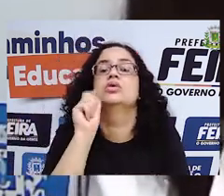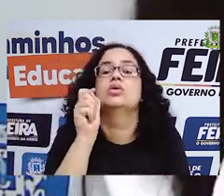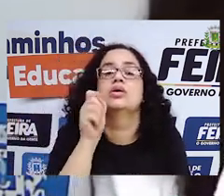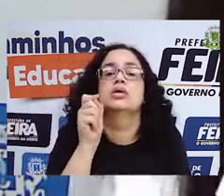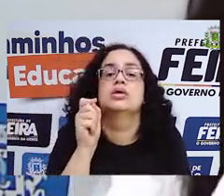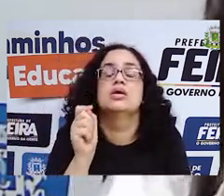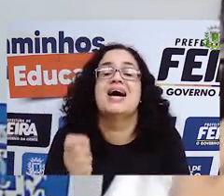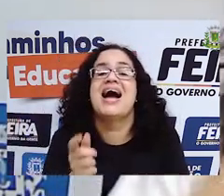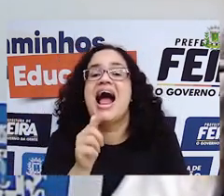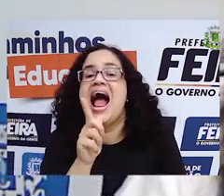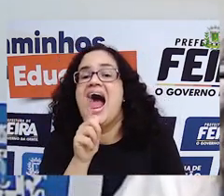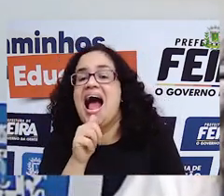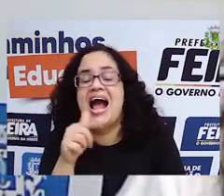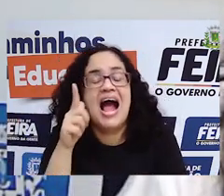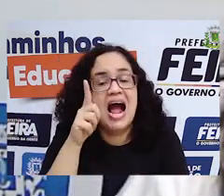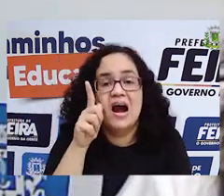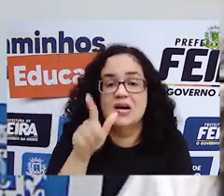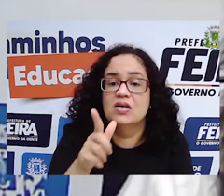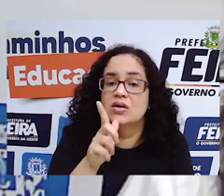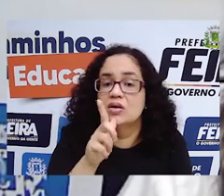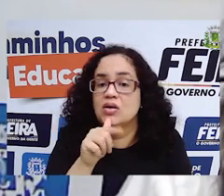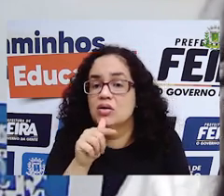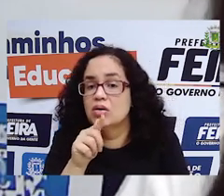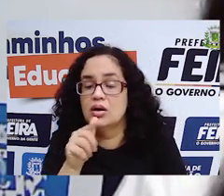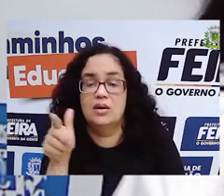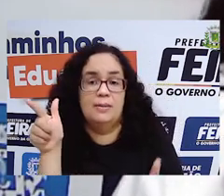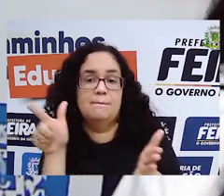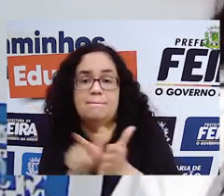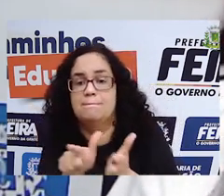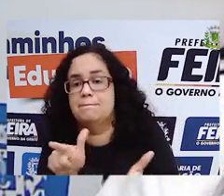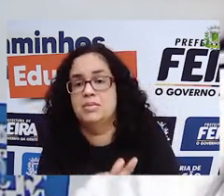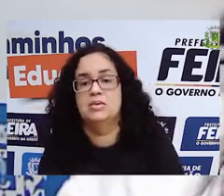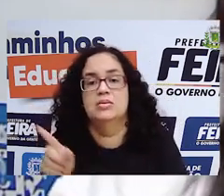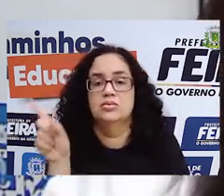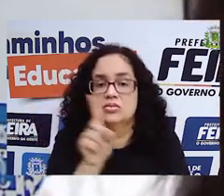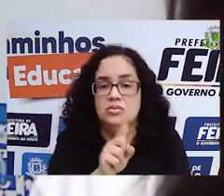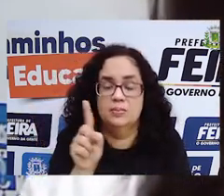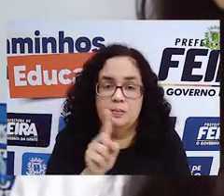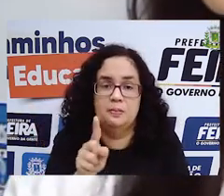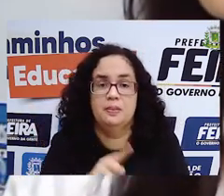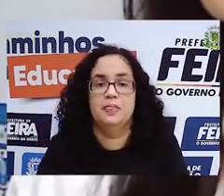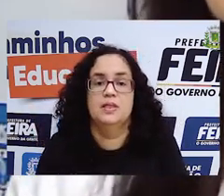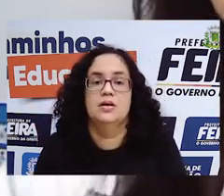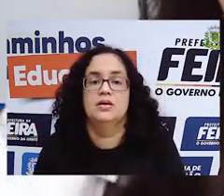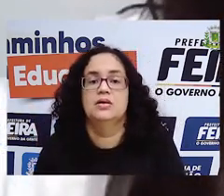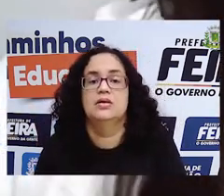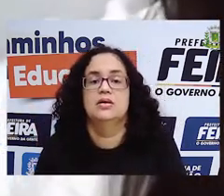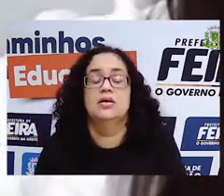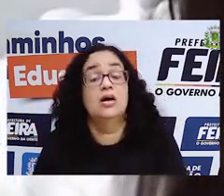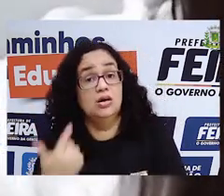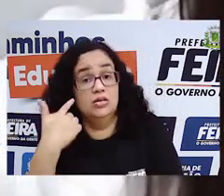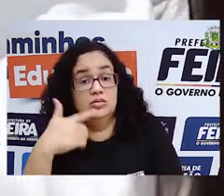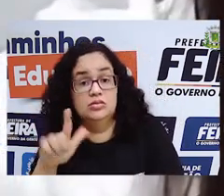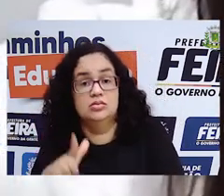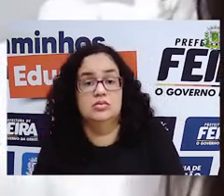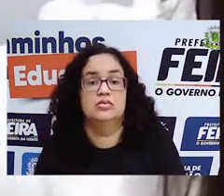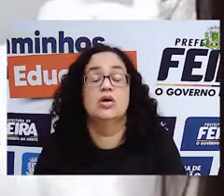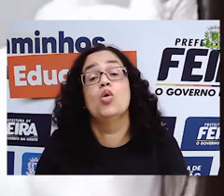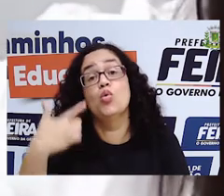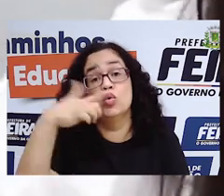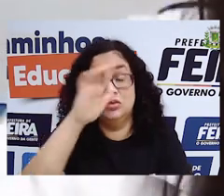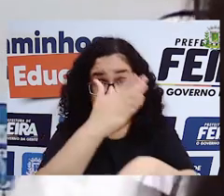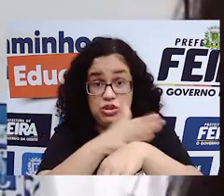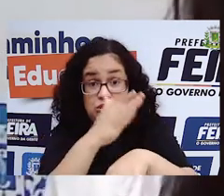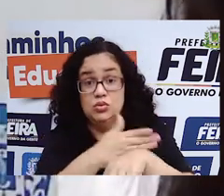A água consegue passar através do papel alumínio? Não, não é? A Pró vai testar